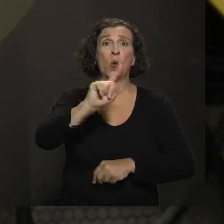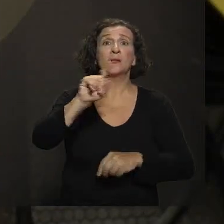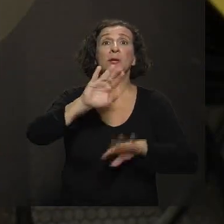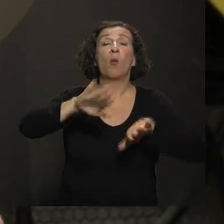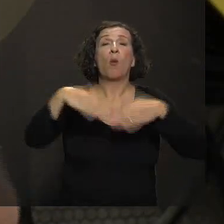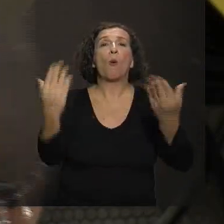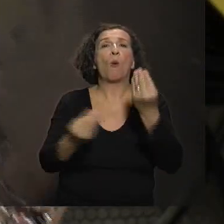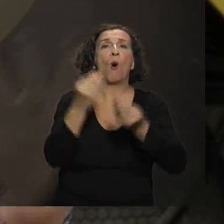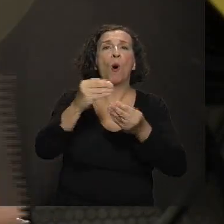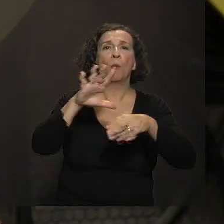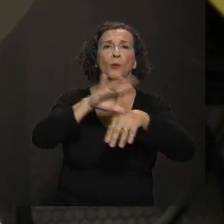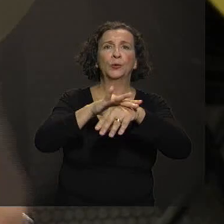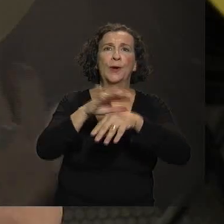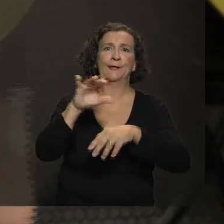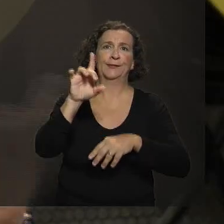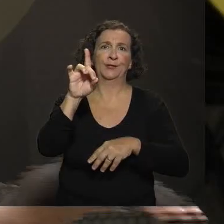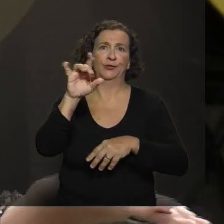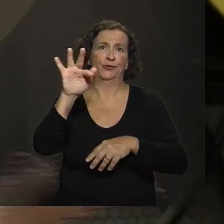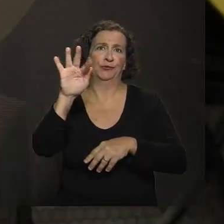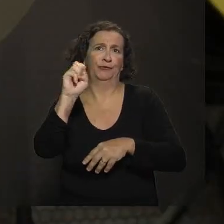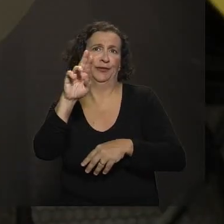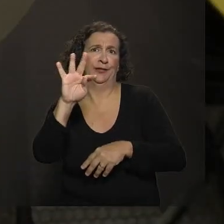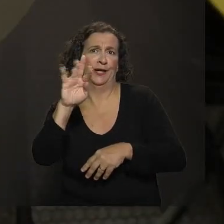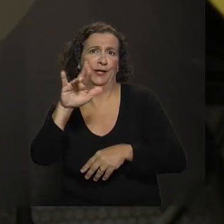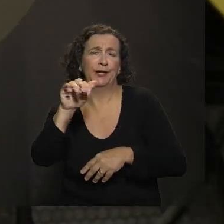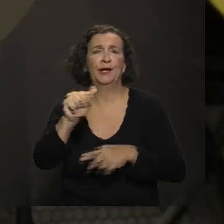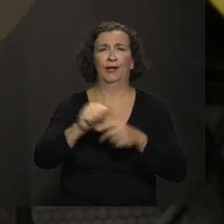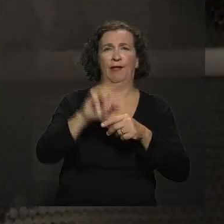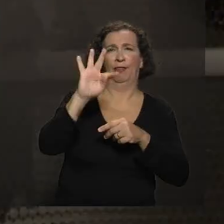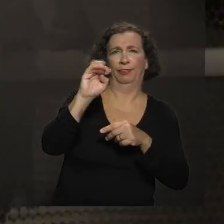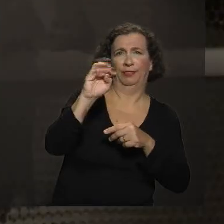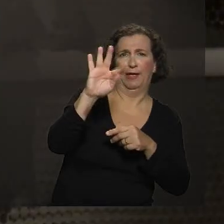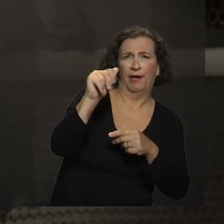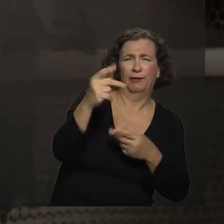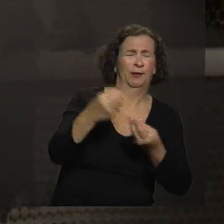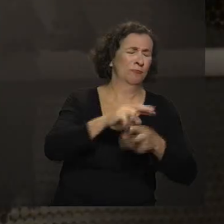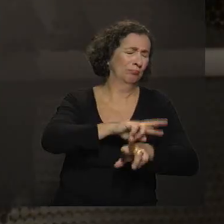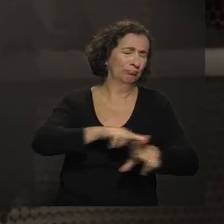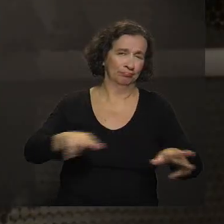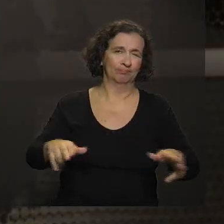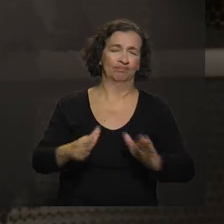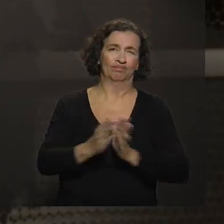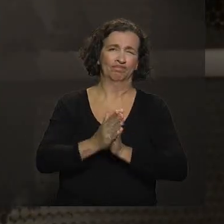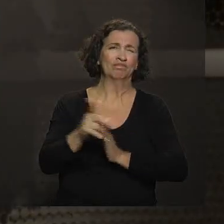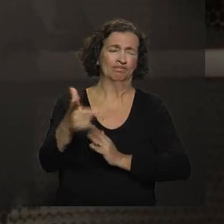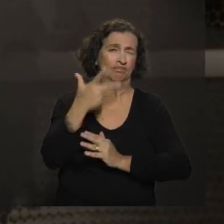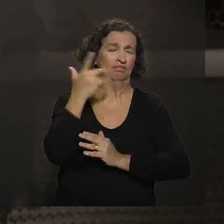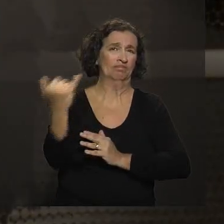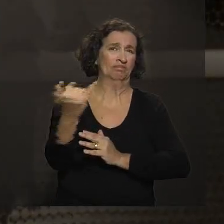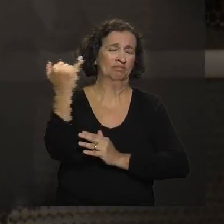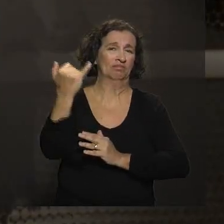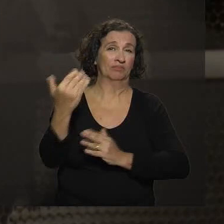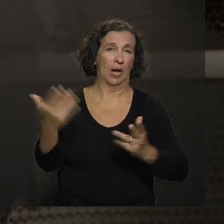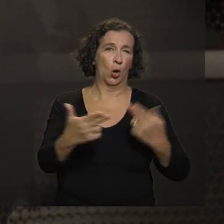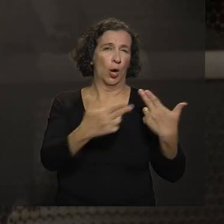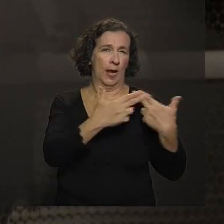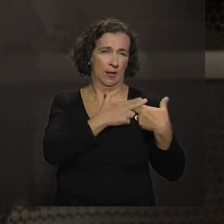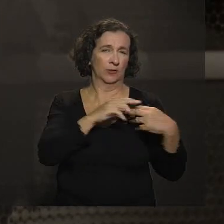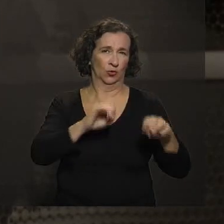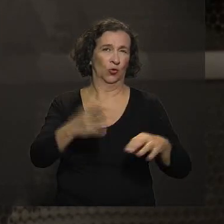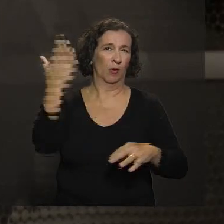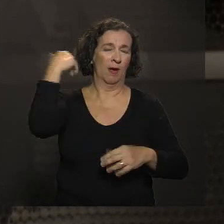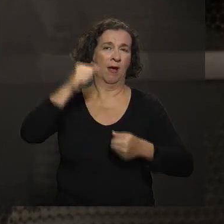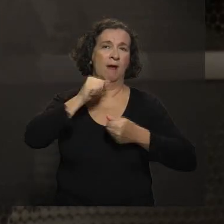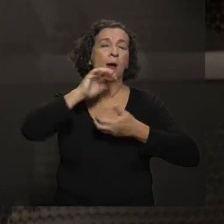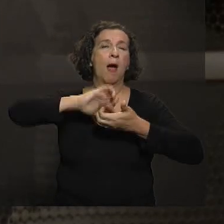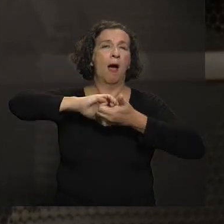tétano. Então, assim, acham que realmente não precisa mais vacinar. Você está falando uma coisa que eu acho que é importante e a gente fez um hashtag educa sobre AIDS